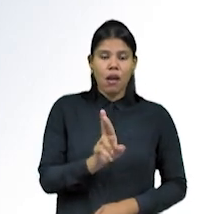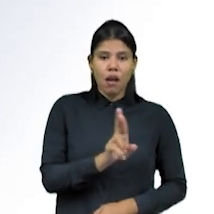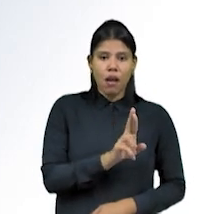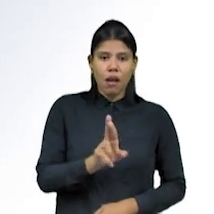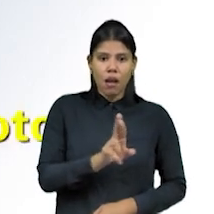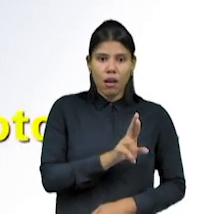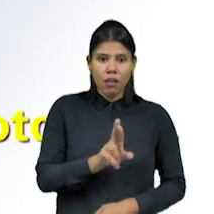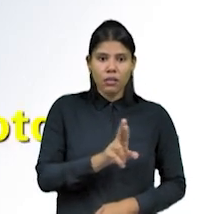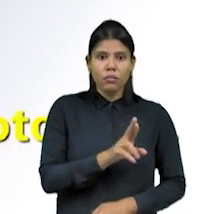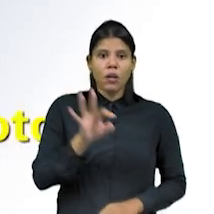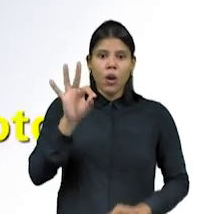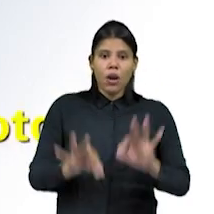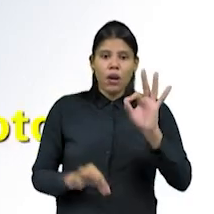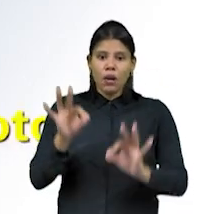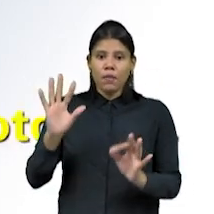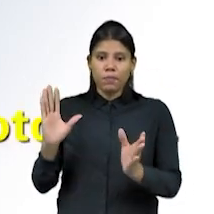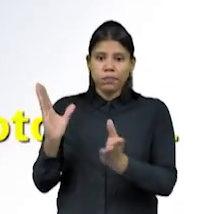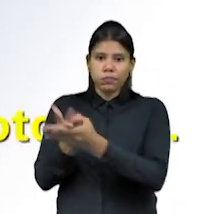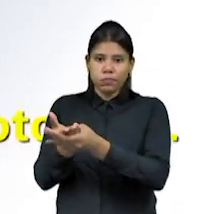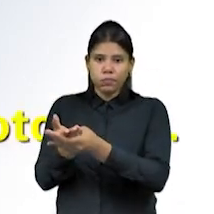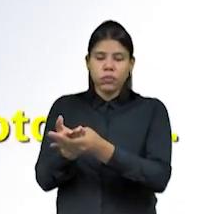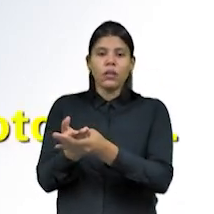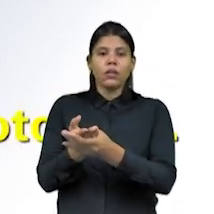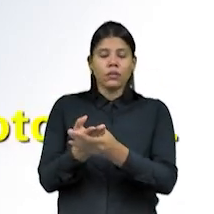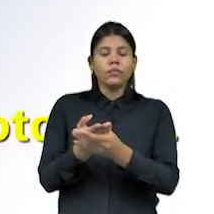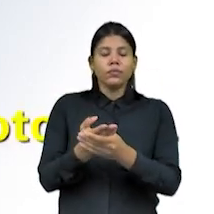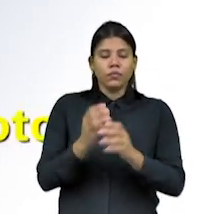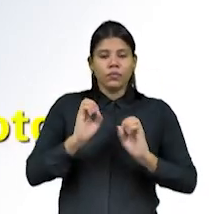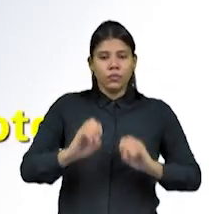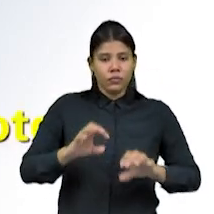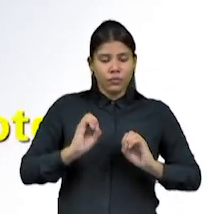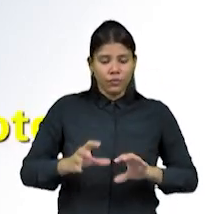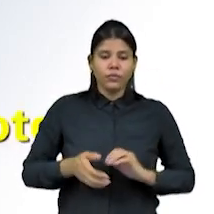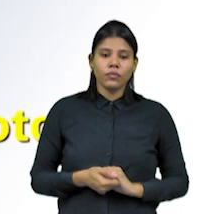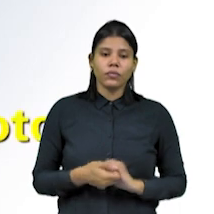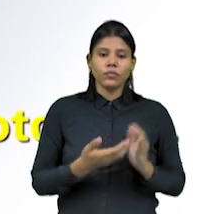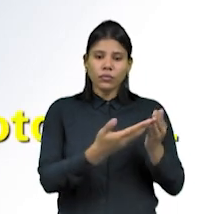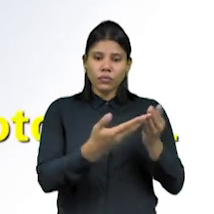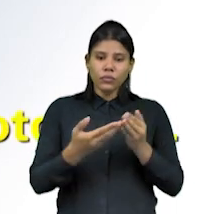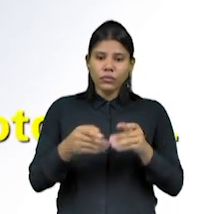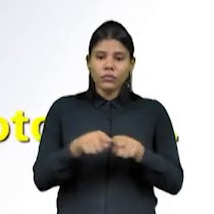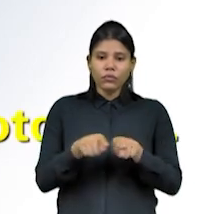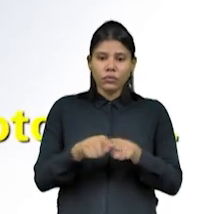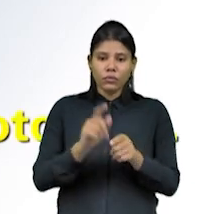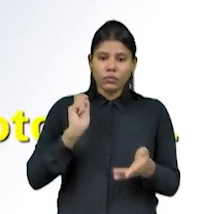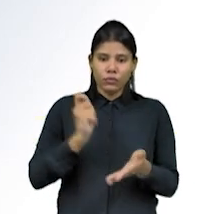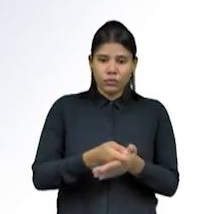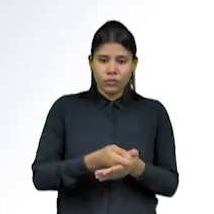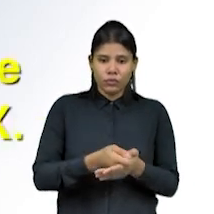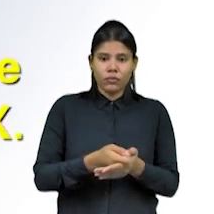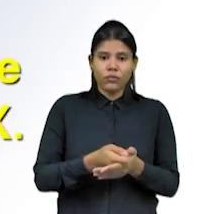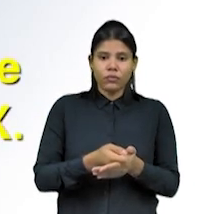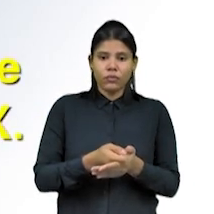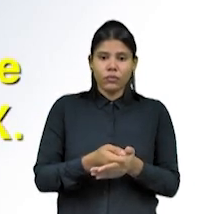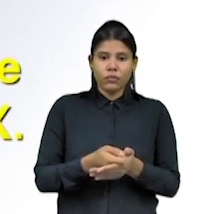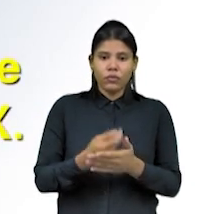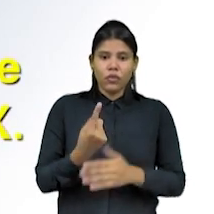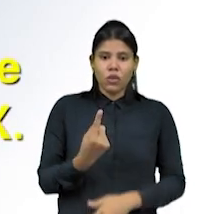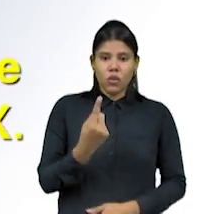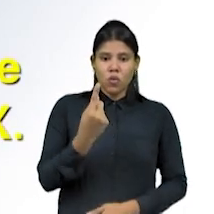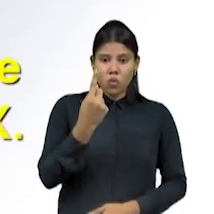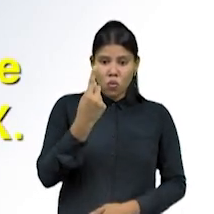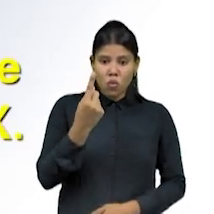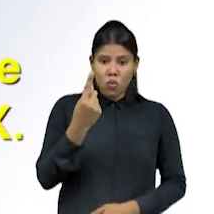cidade junto à pasta. Além disso, pediu o pagamento de um quilo de ouro após a